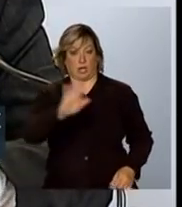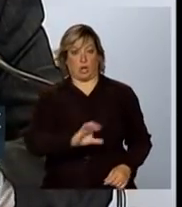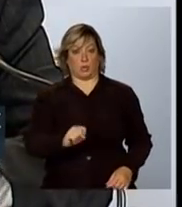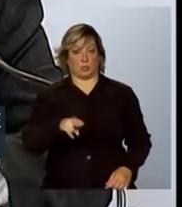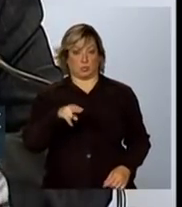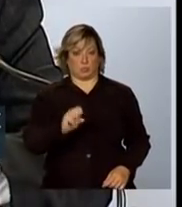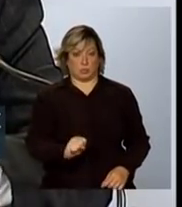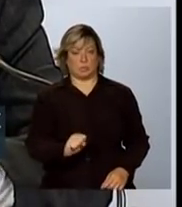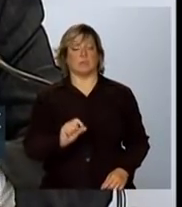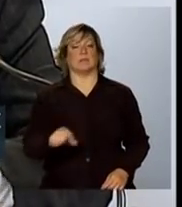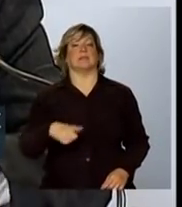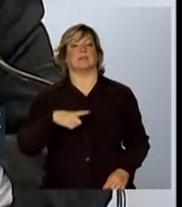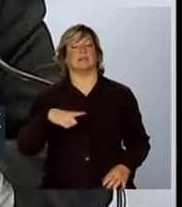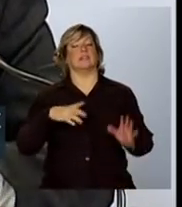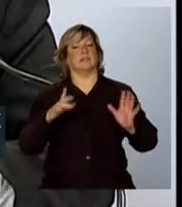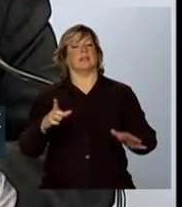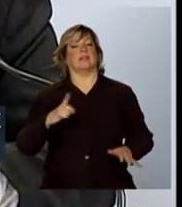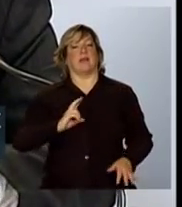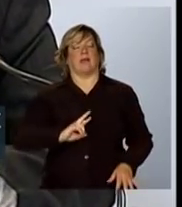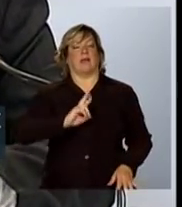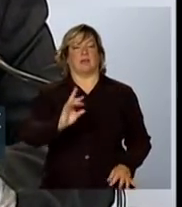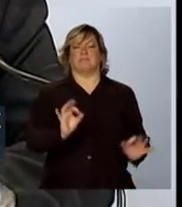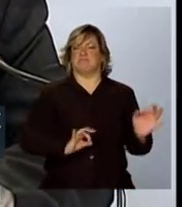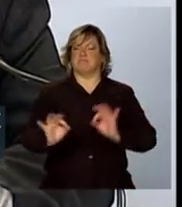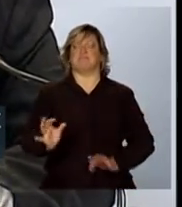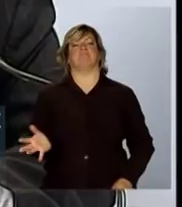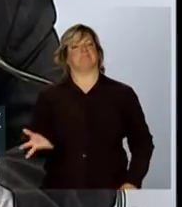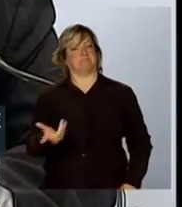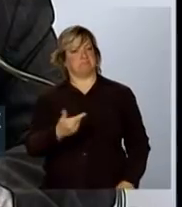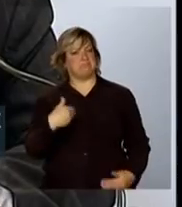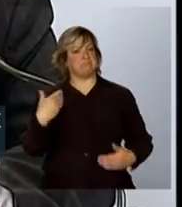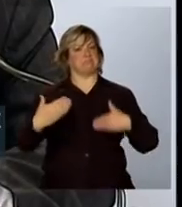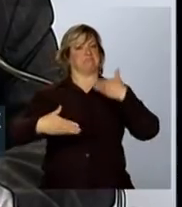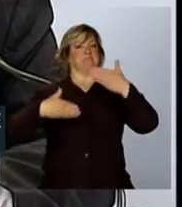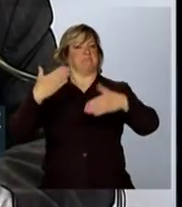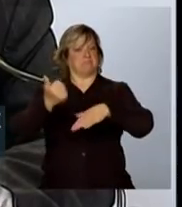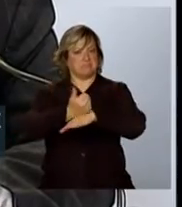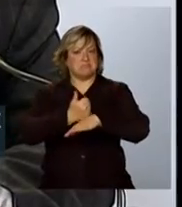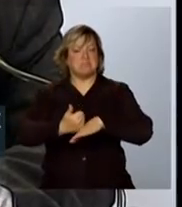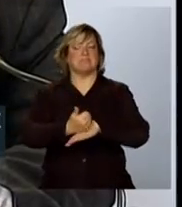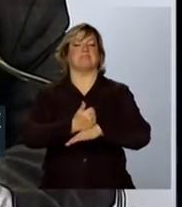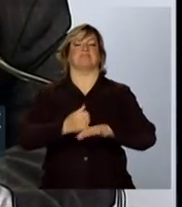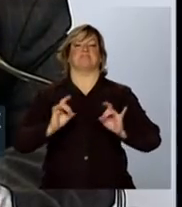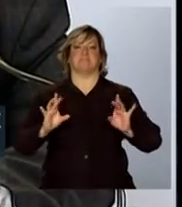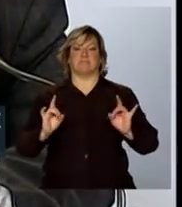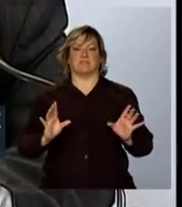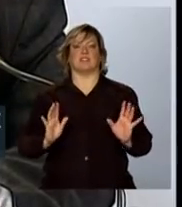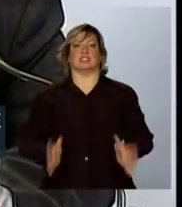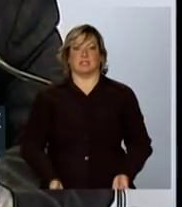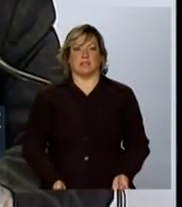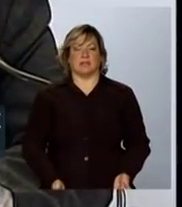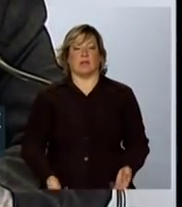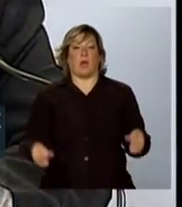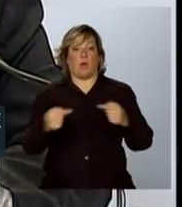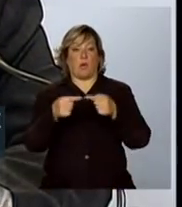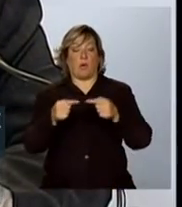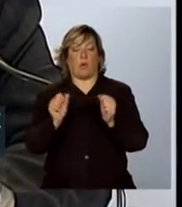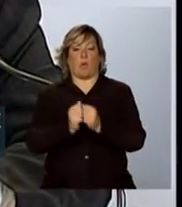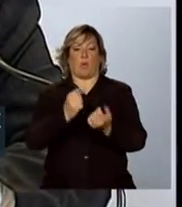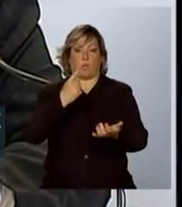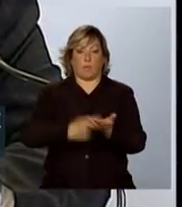um significado extraordinário de organização, inclusive, já de acordo com o Pacto